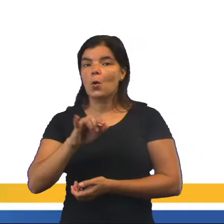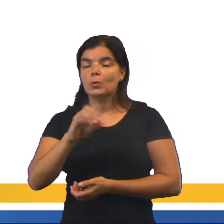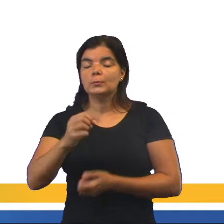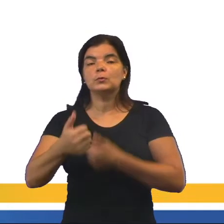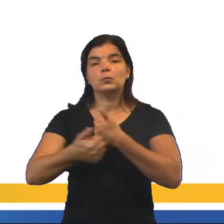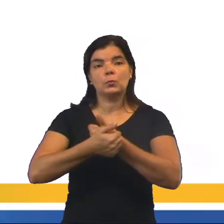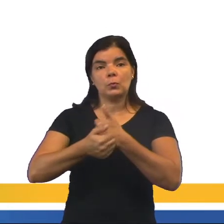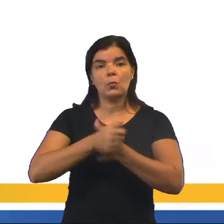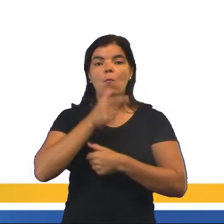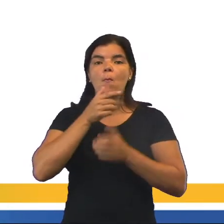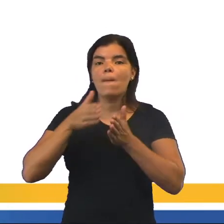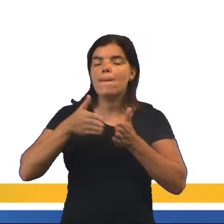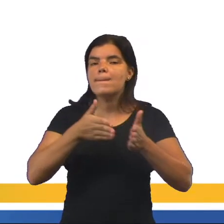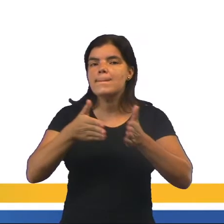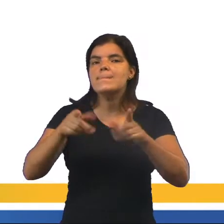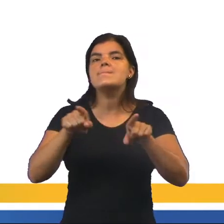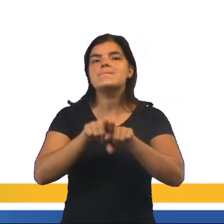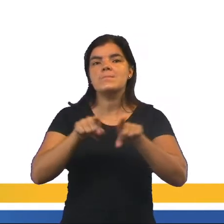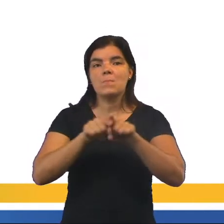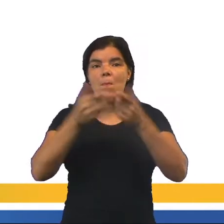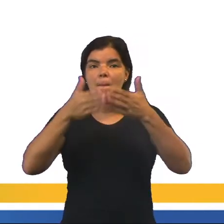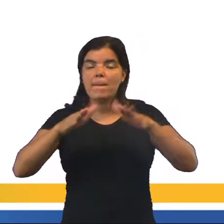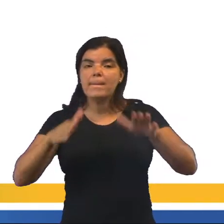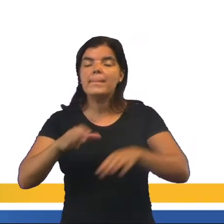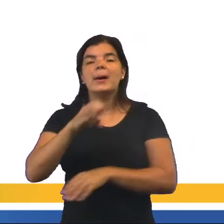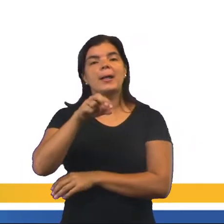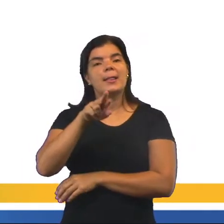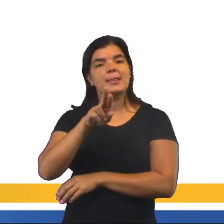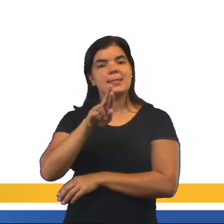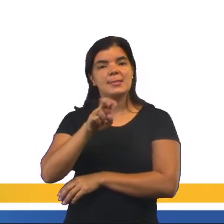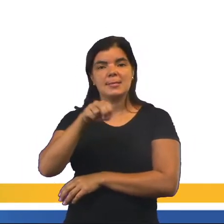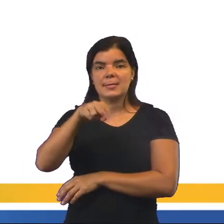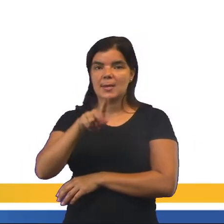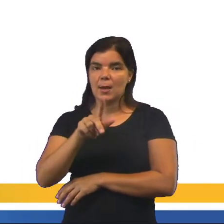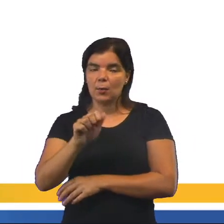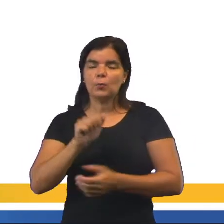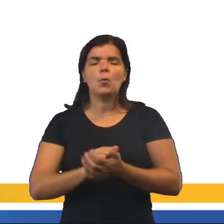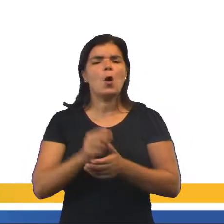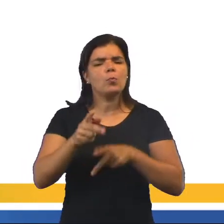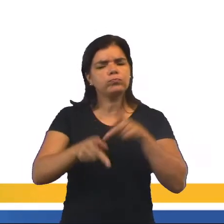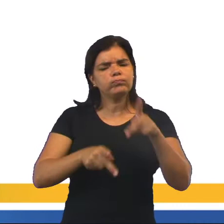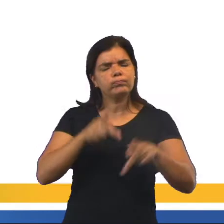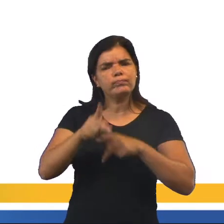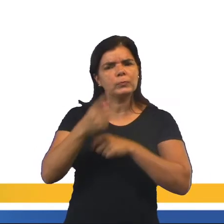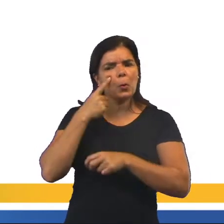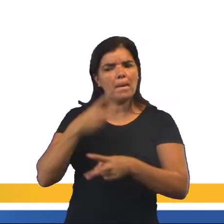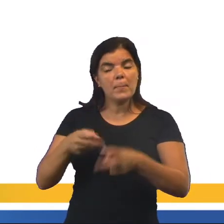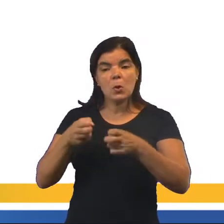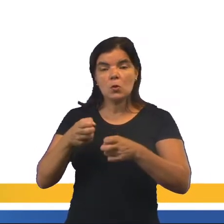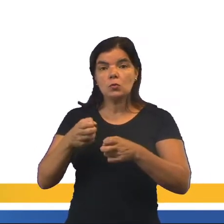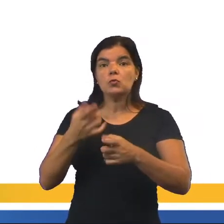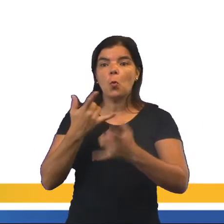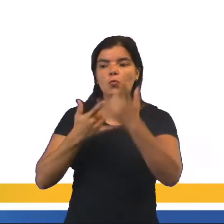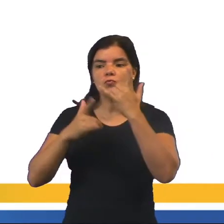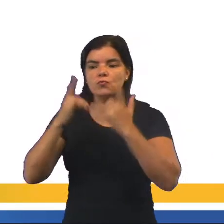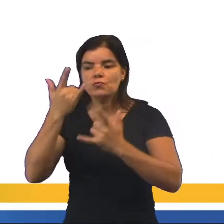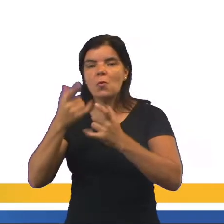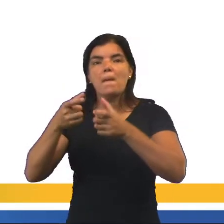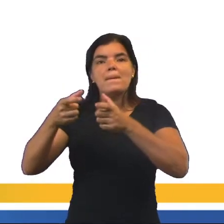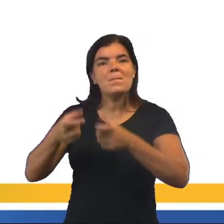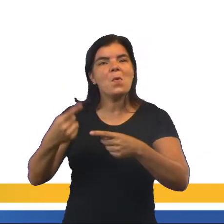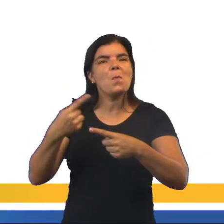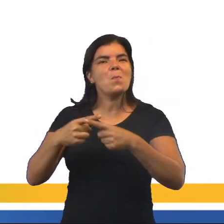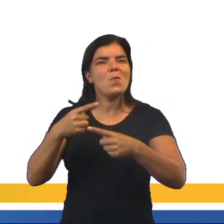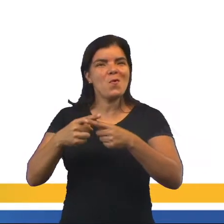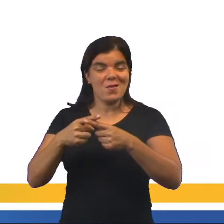localizado entre o Mar Negro e o Mar de Mármara. Com isso, muitos povos se viam atraídos por esse espaço porque